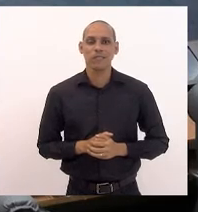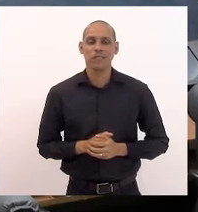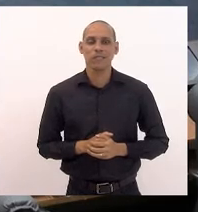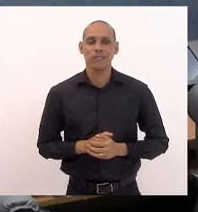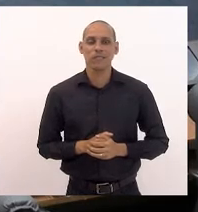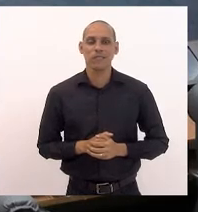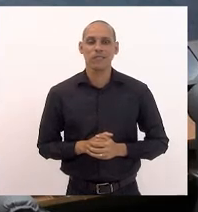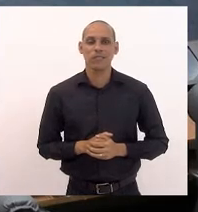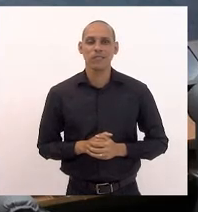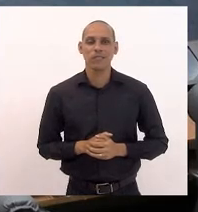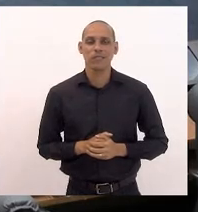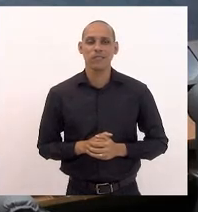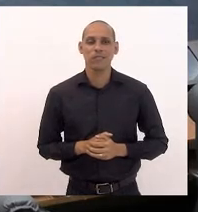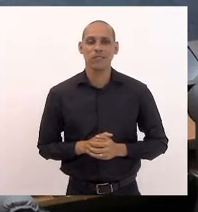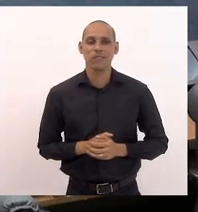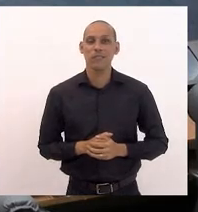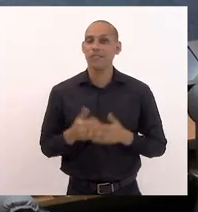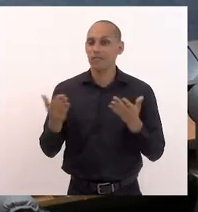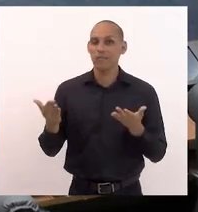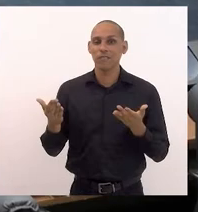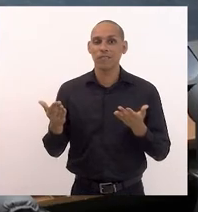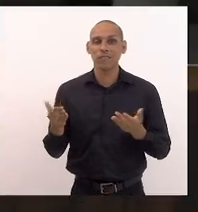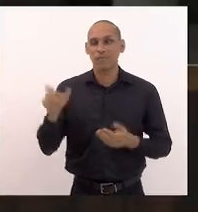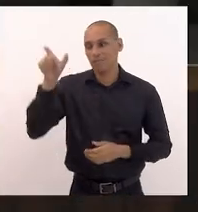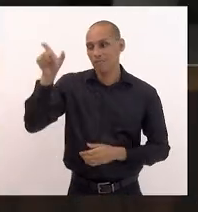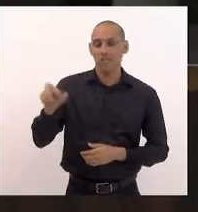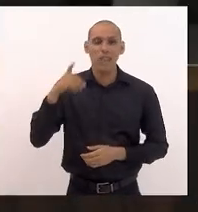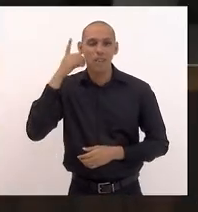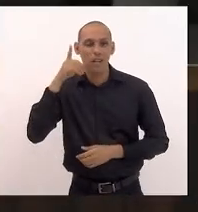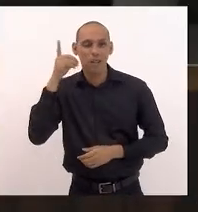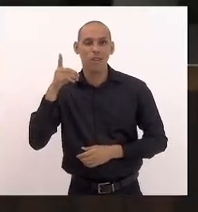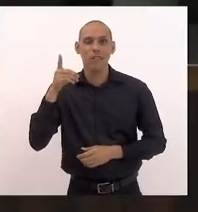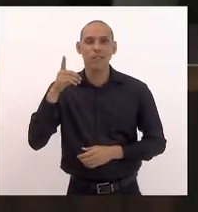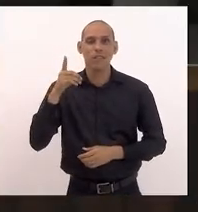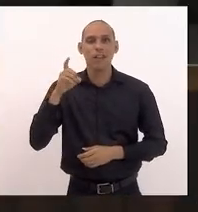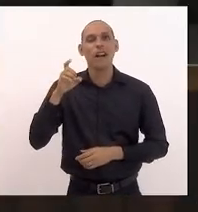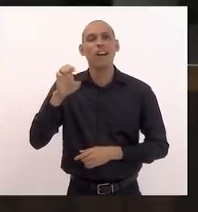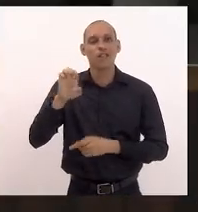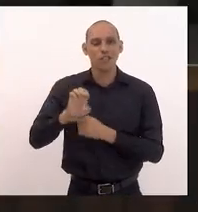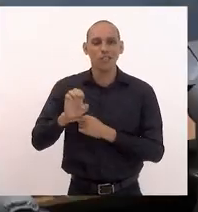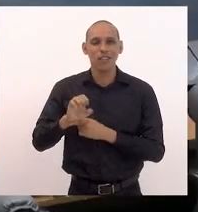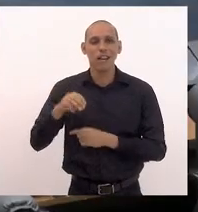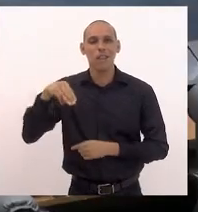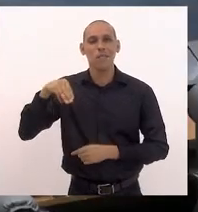com a palavra a nossa deputada estadual Marta Rocha